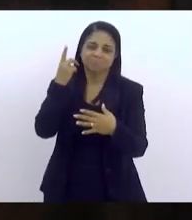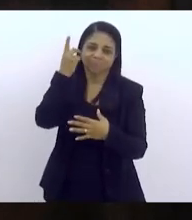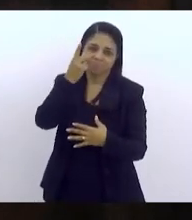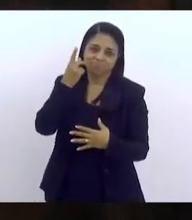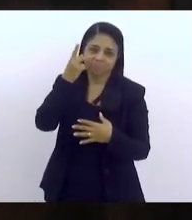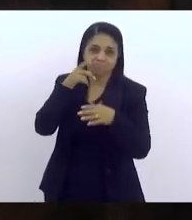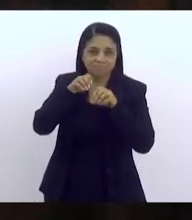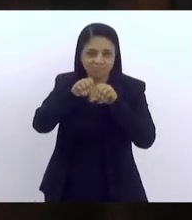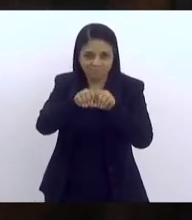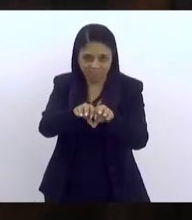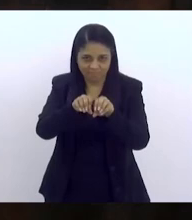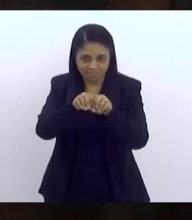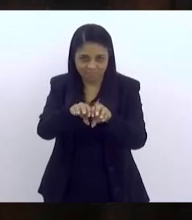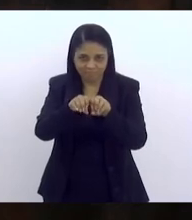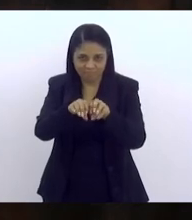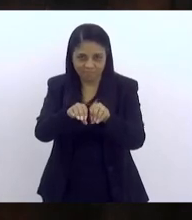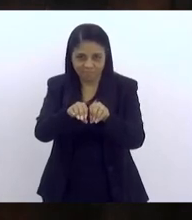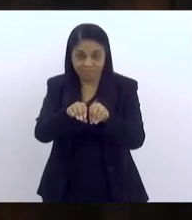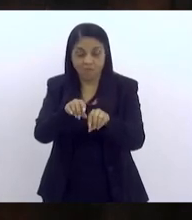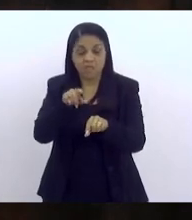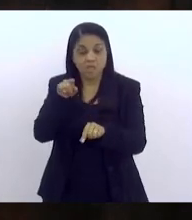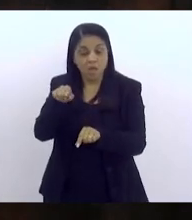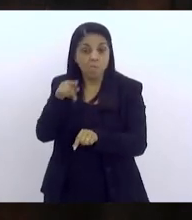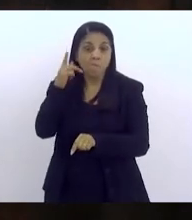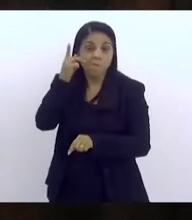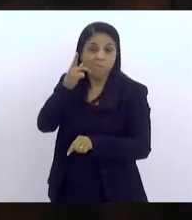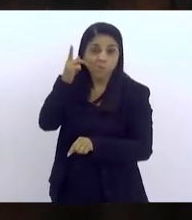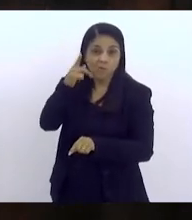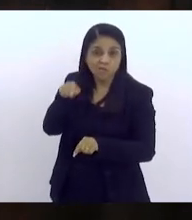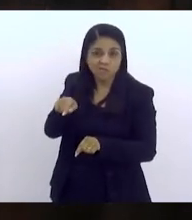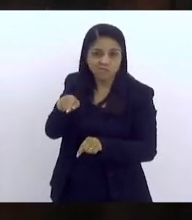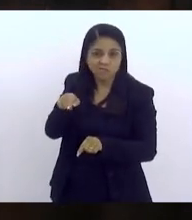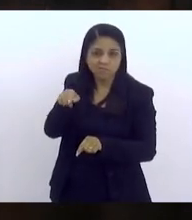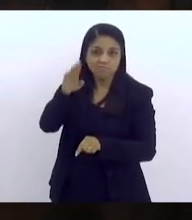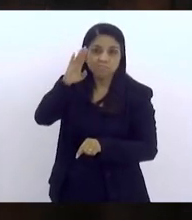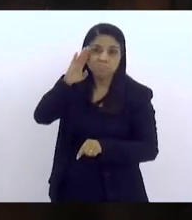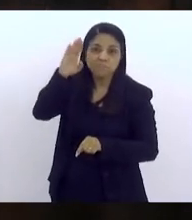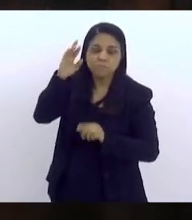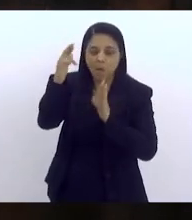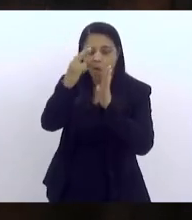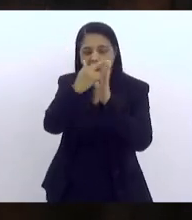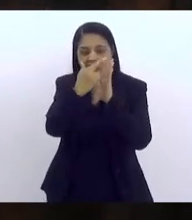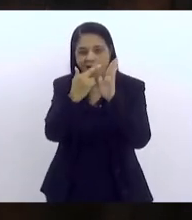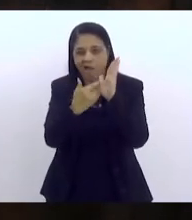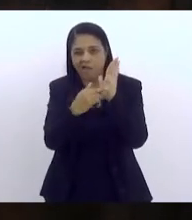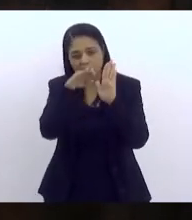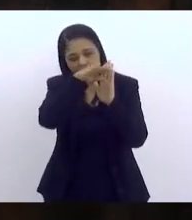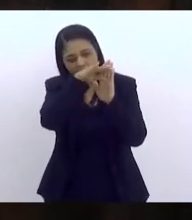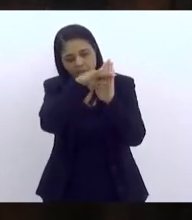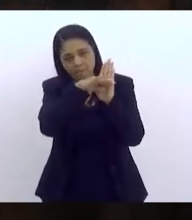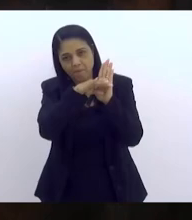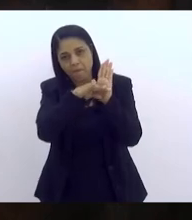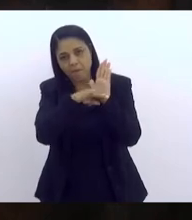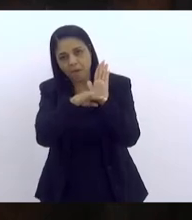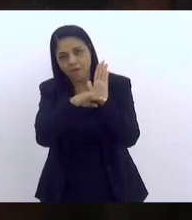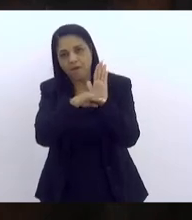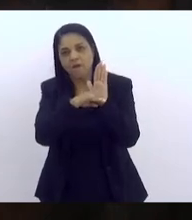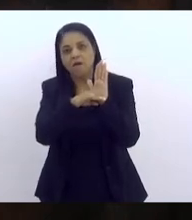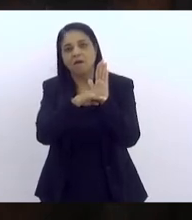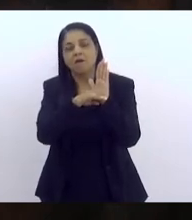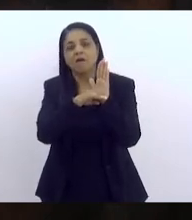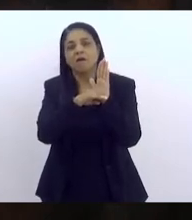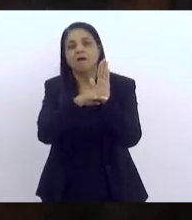educacional, e se essa política educacional não estabeleceu prioridade no que diz respeito ao